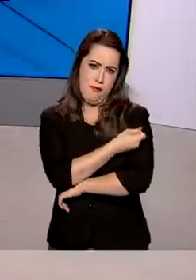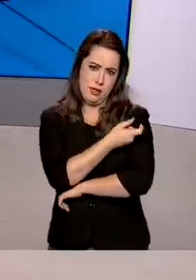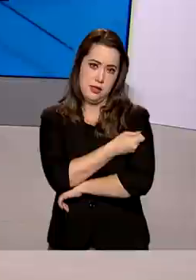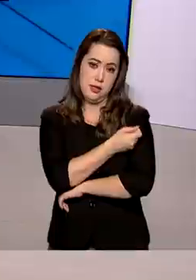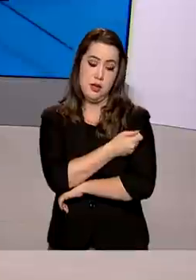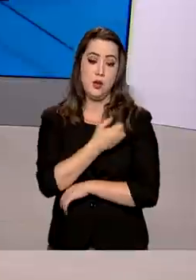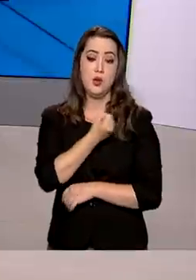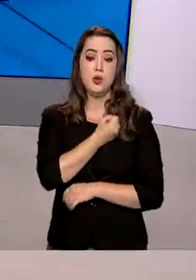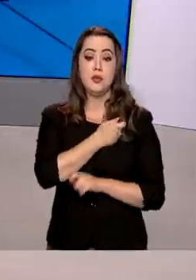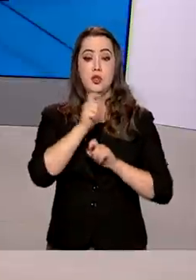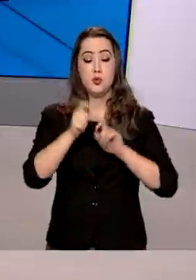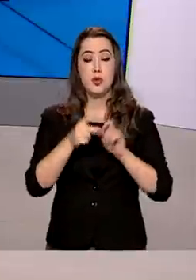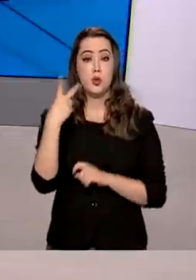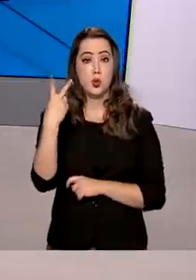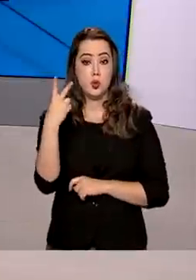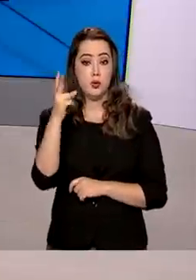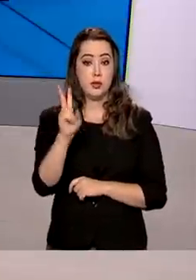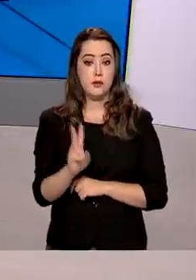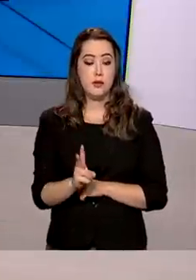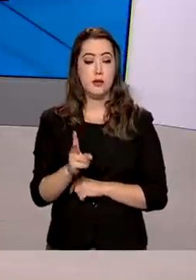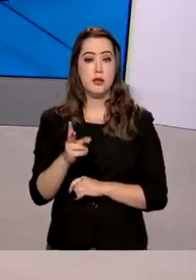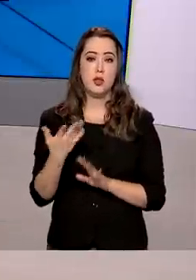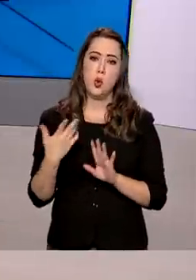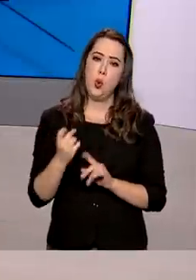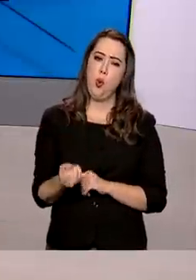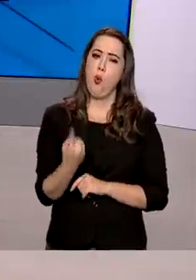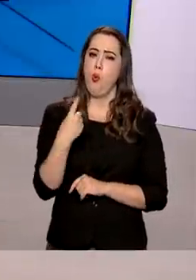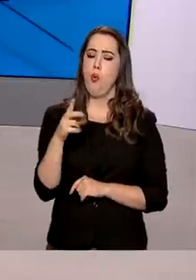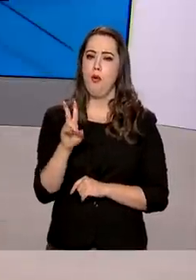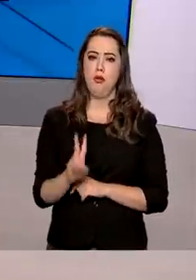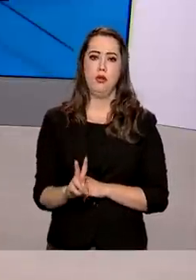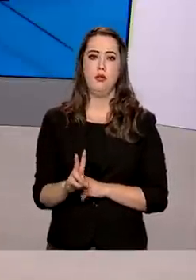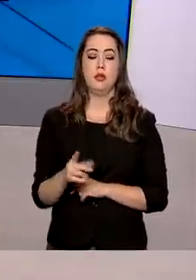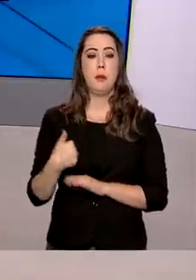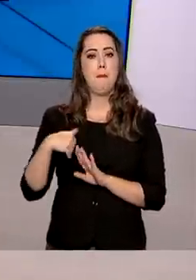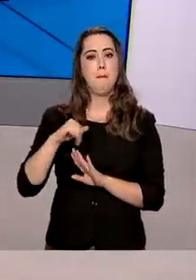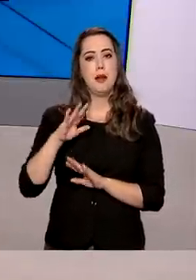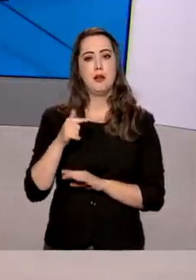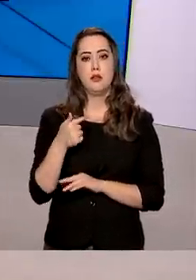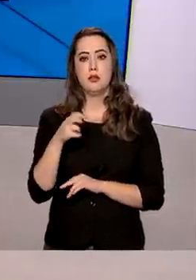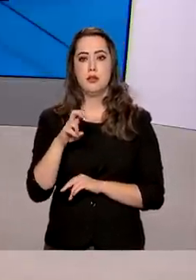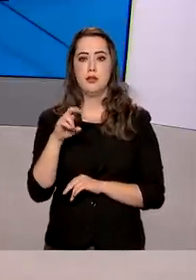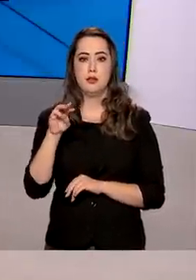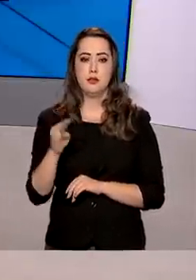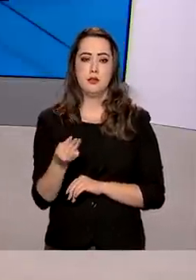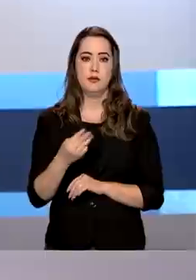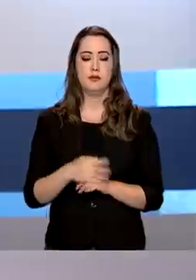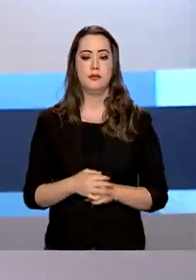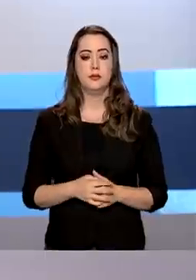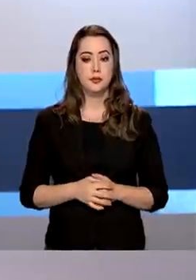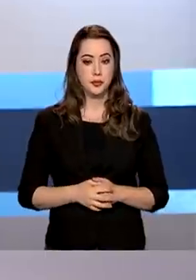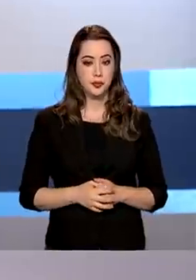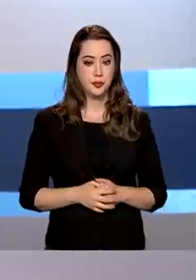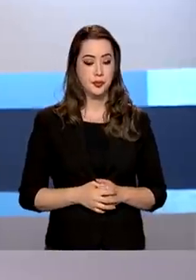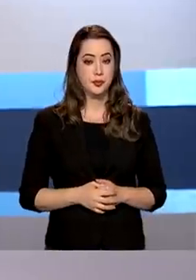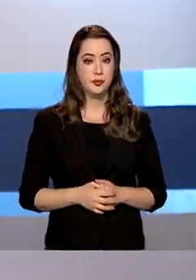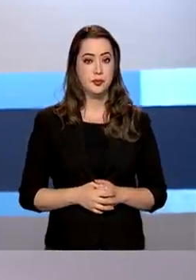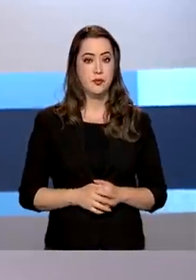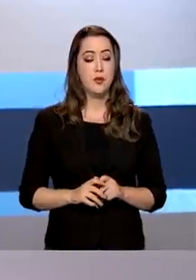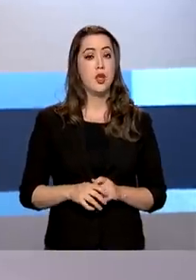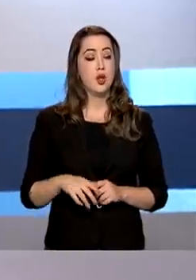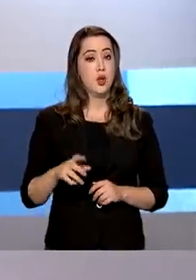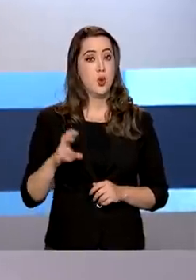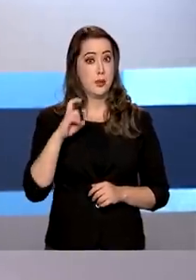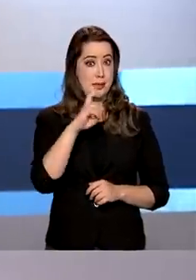brasileiros que tomaram as duas doses da vacina ou a dose única ultrapassa 75 milhões. O leilão do